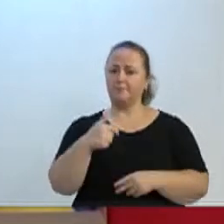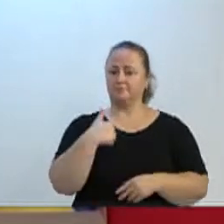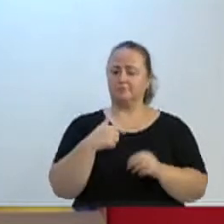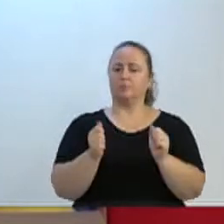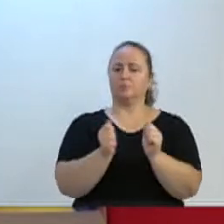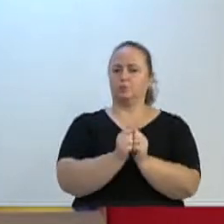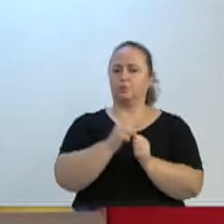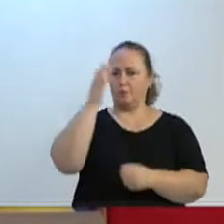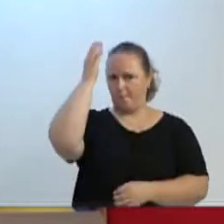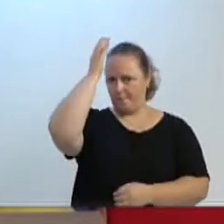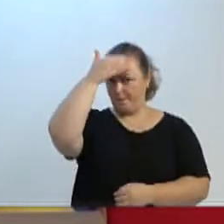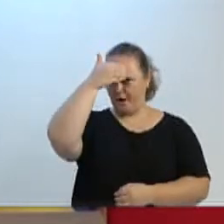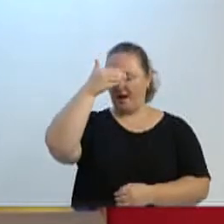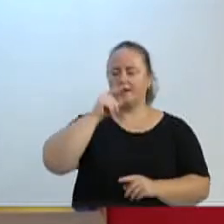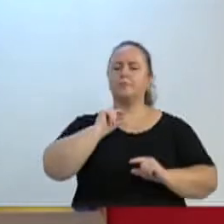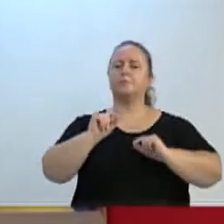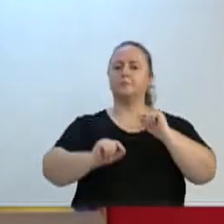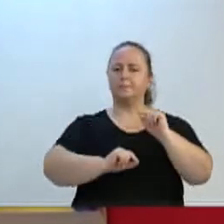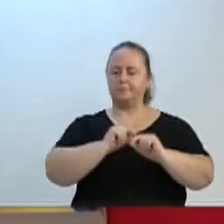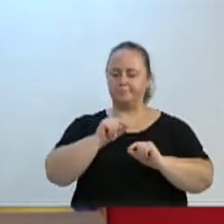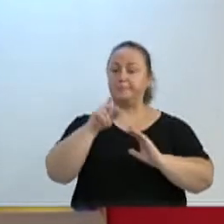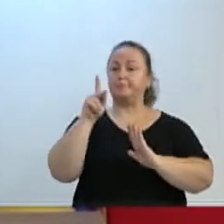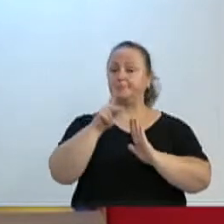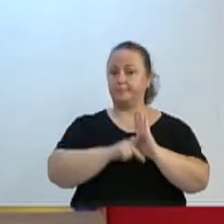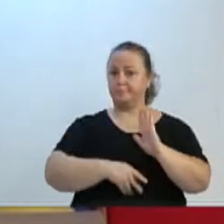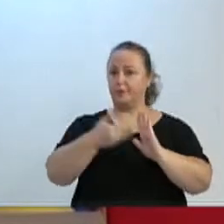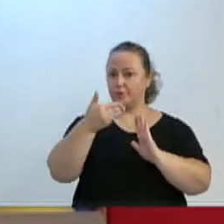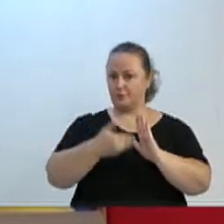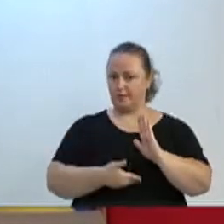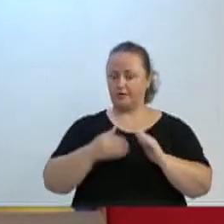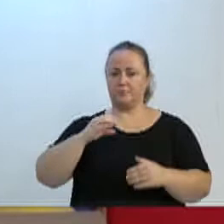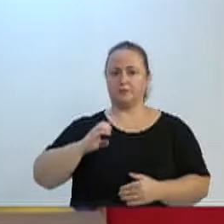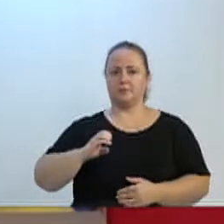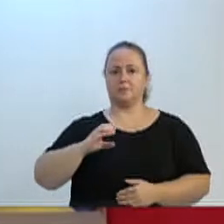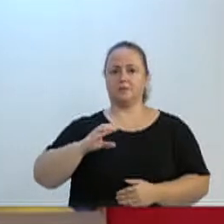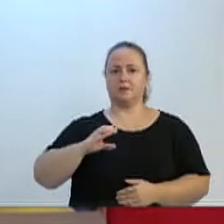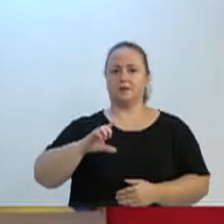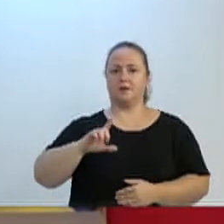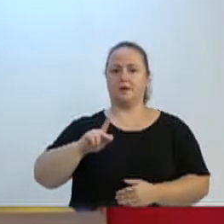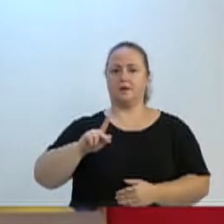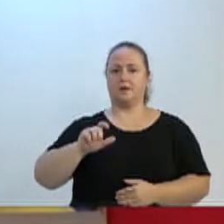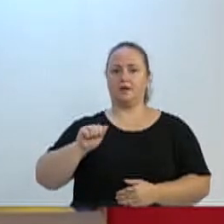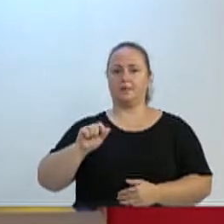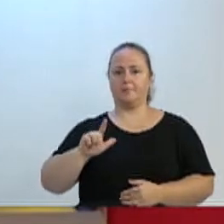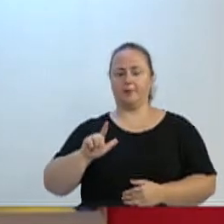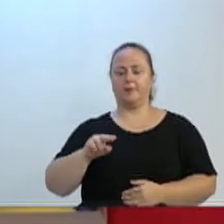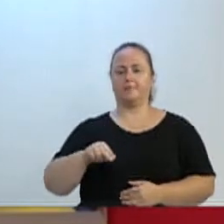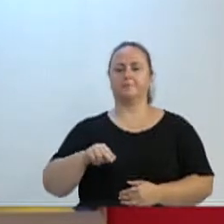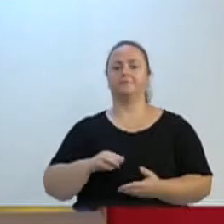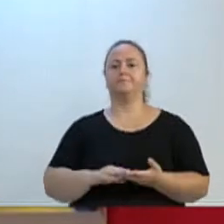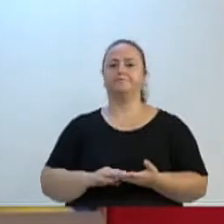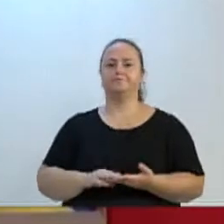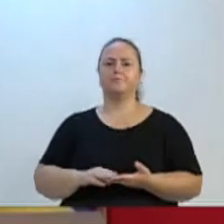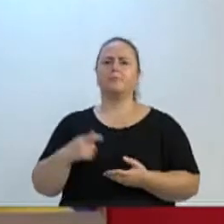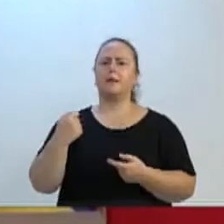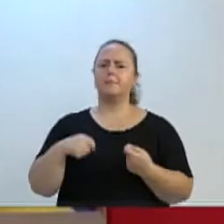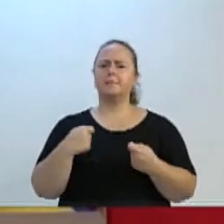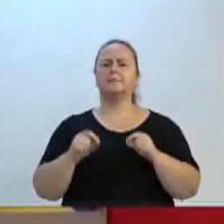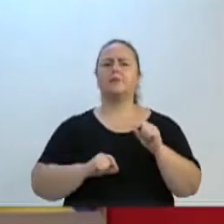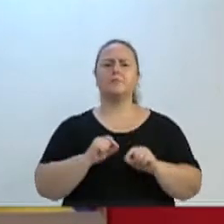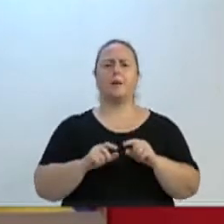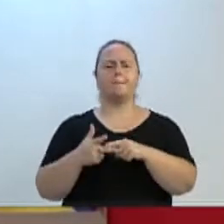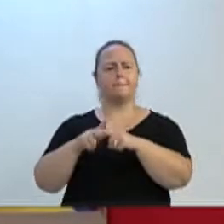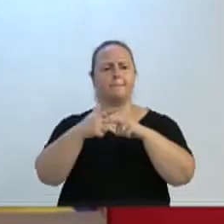CEPLAN, foi plantado um projeto para melhorias da rua General Osório, uma revitalização. E gostaria que a TVR mostrasse um